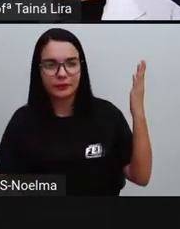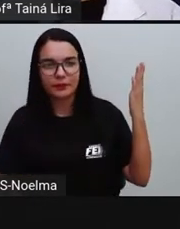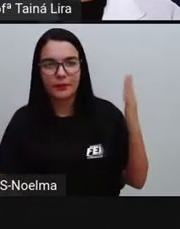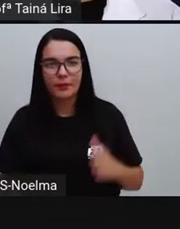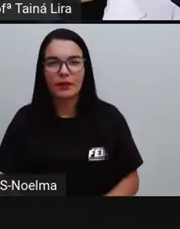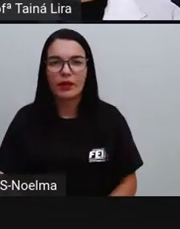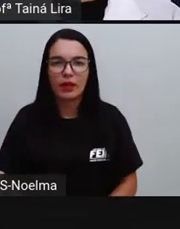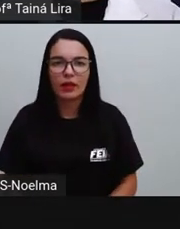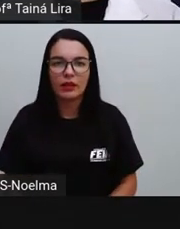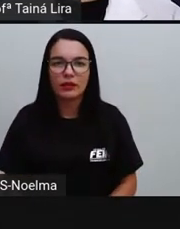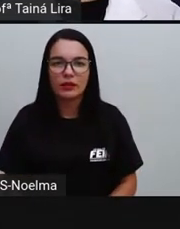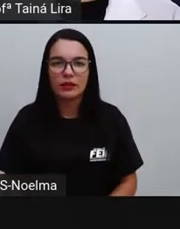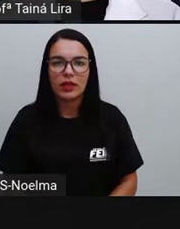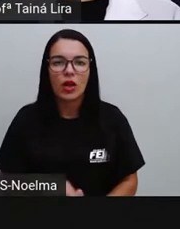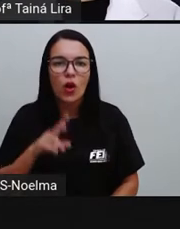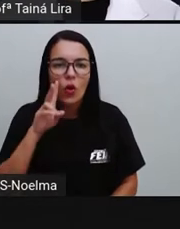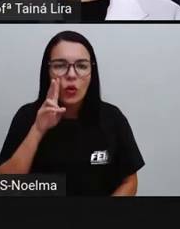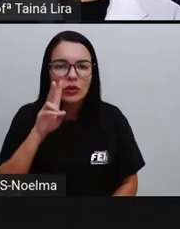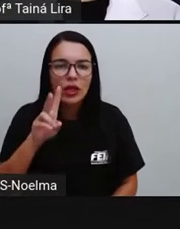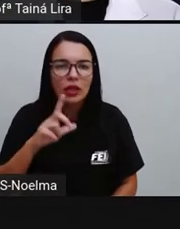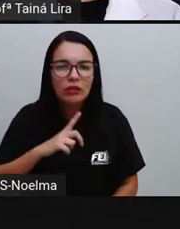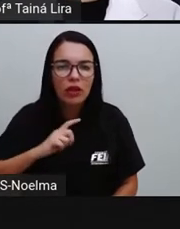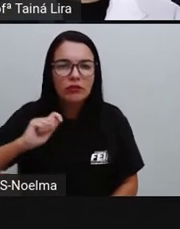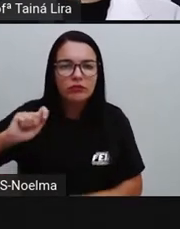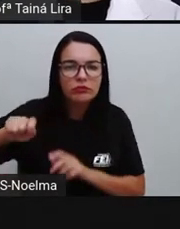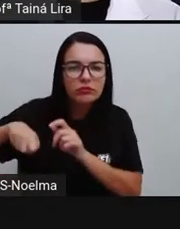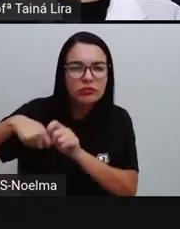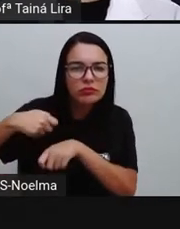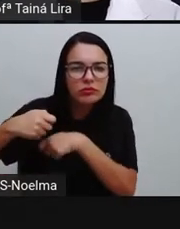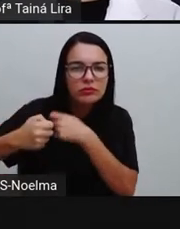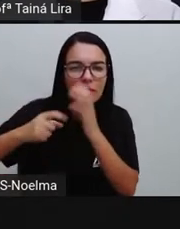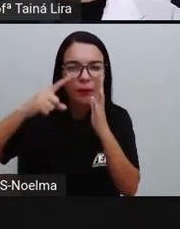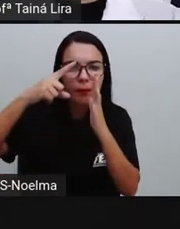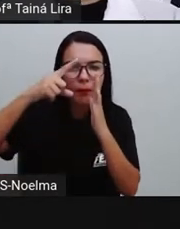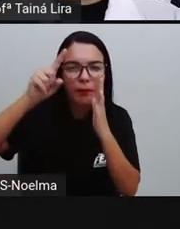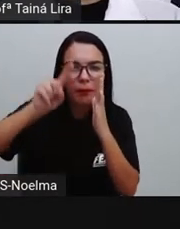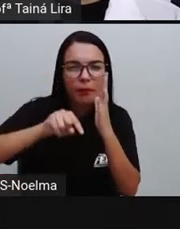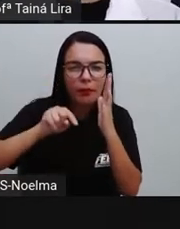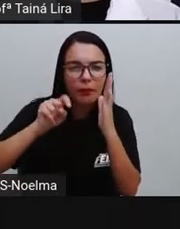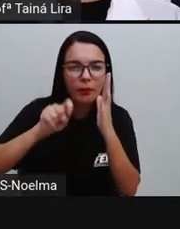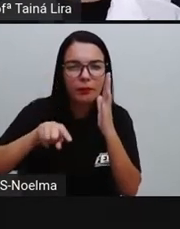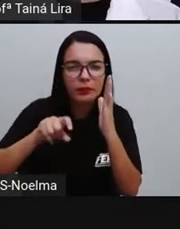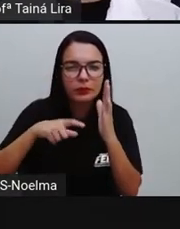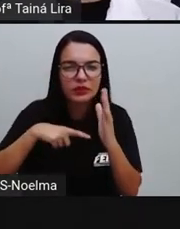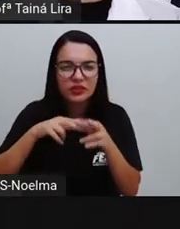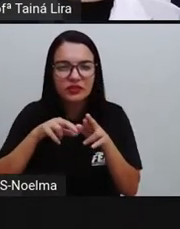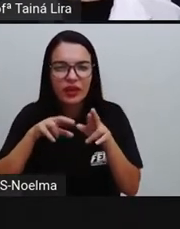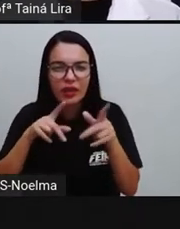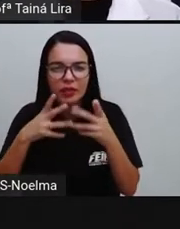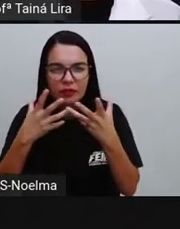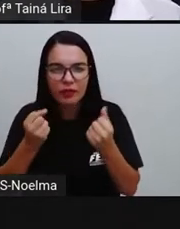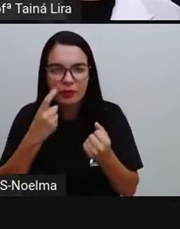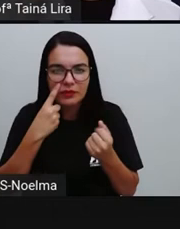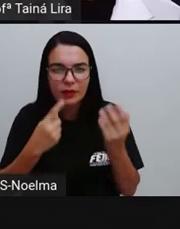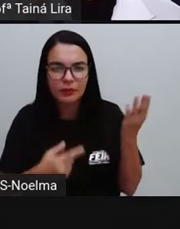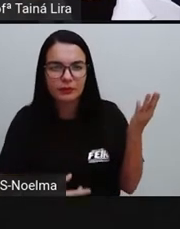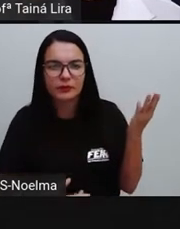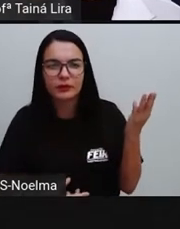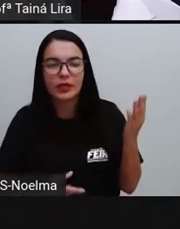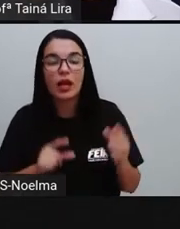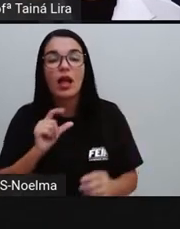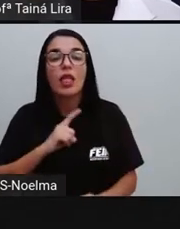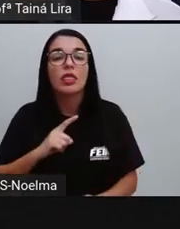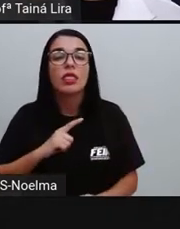Será que a gente consegue ver mais sinais de pontuação diferentes nesse aqui? Vamos fazer a leitura. Então, primeiro, quem são os